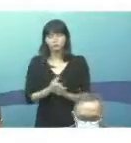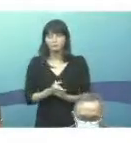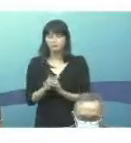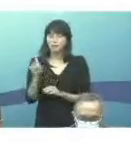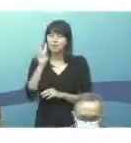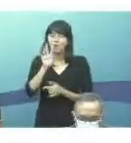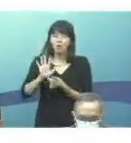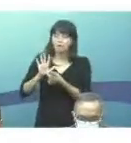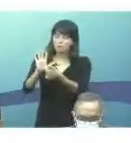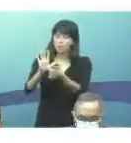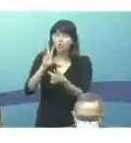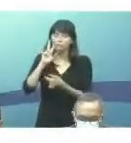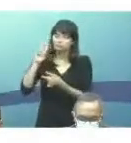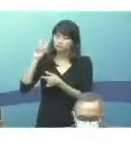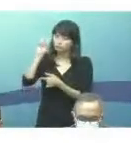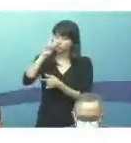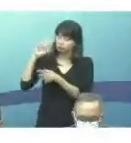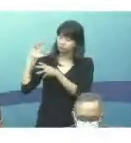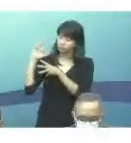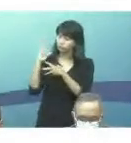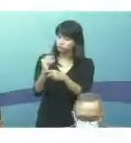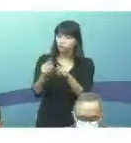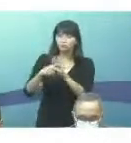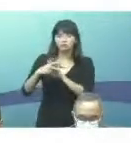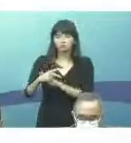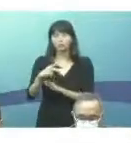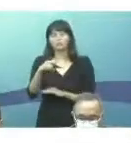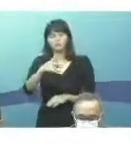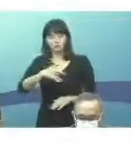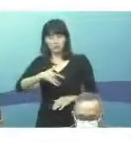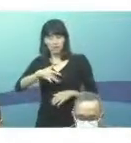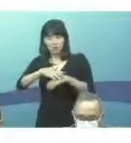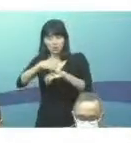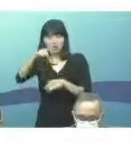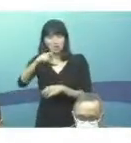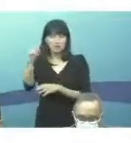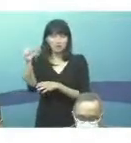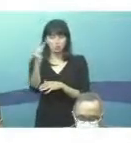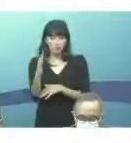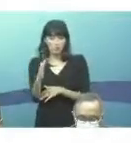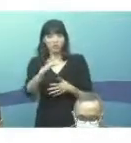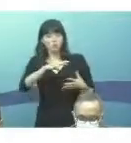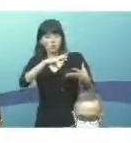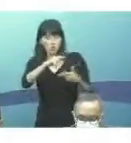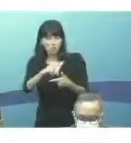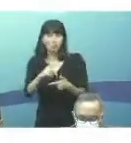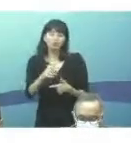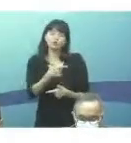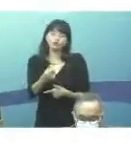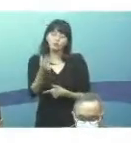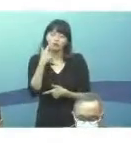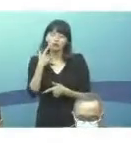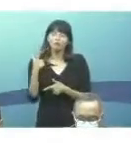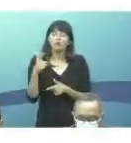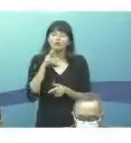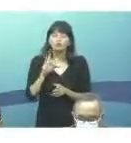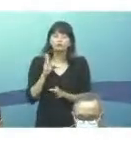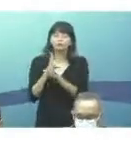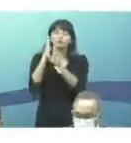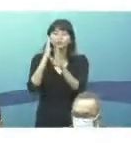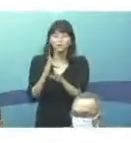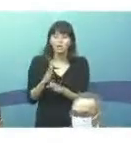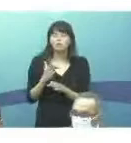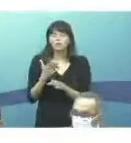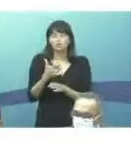histórica da tuberculose no mundo e no Brasil. Em 2020, foram registrados cerca de 68 mil... 2021,